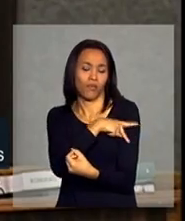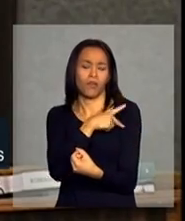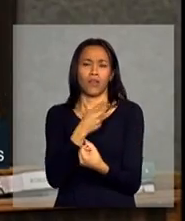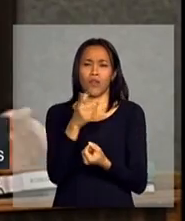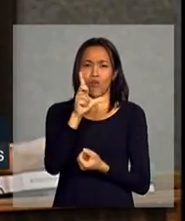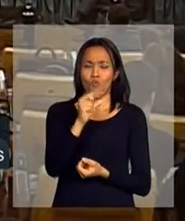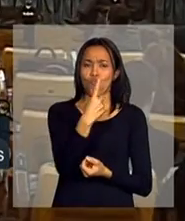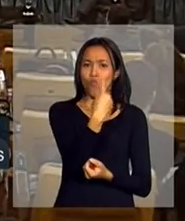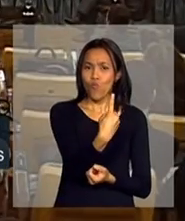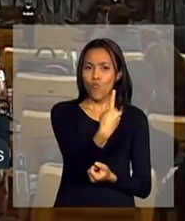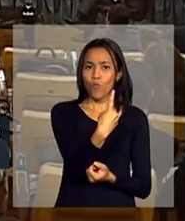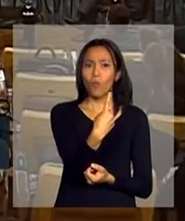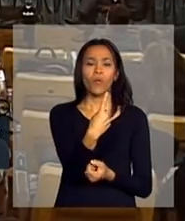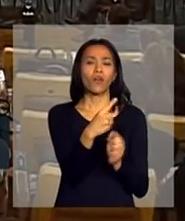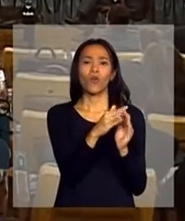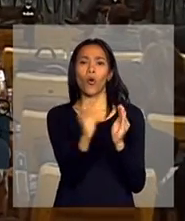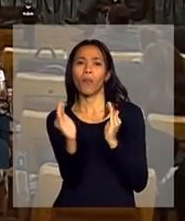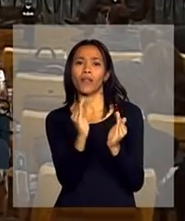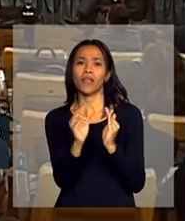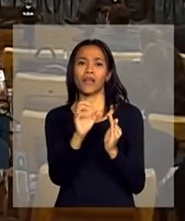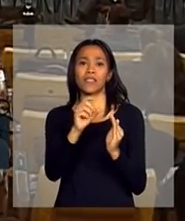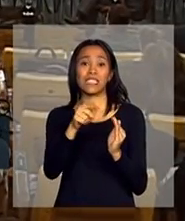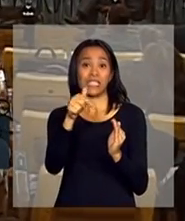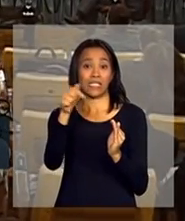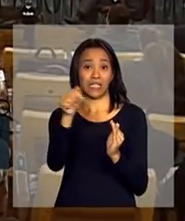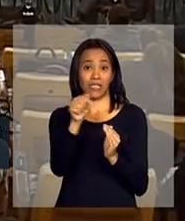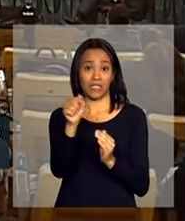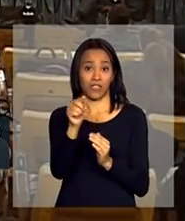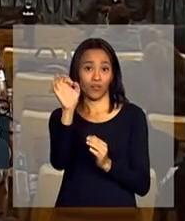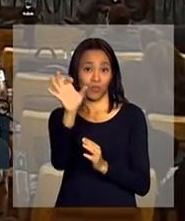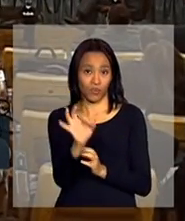77% entre os municípios brasileiros.